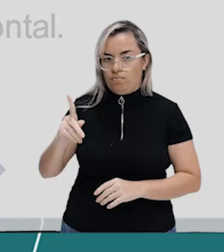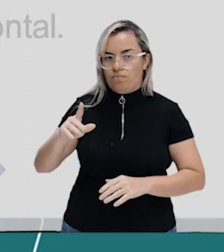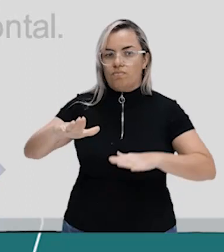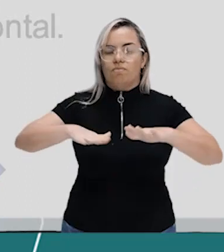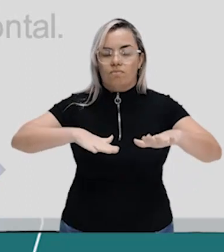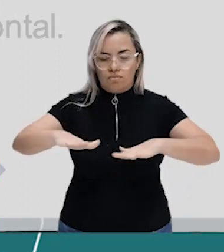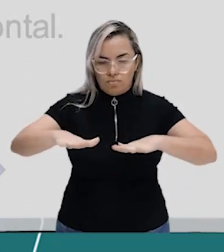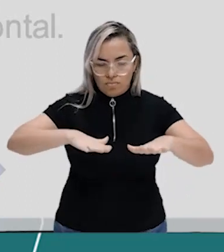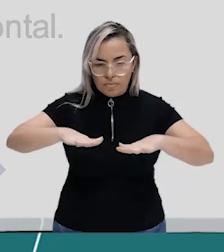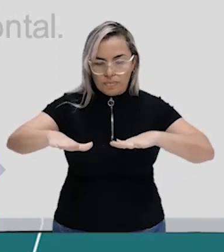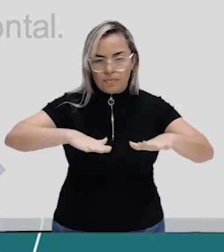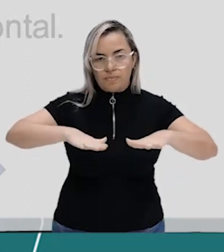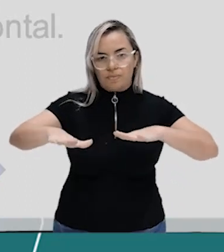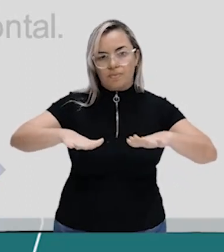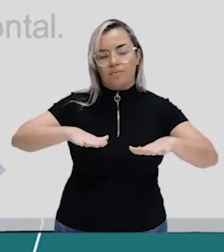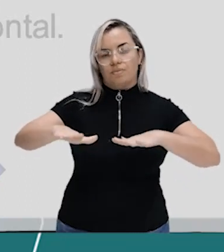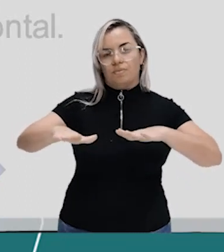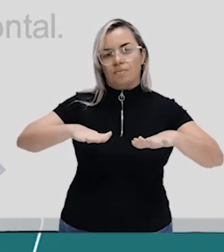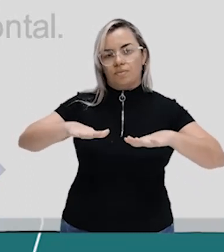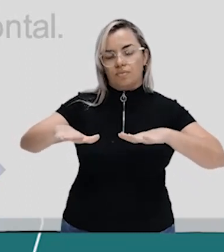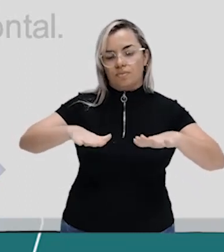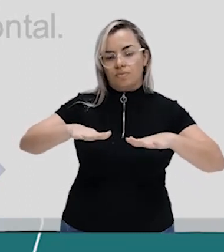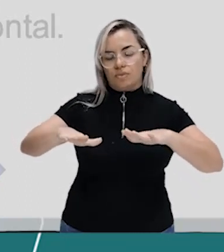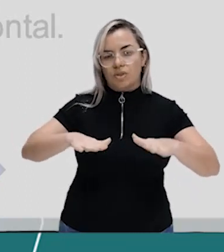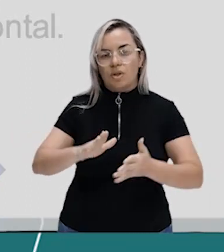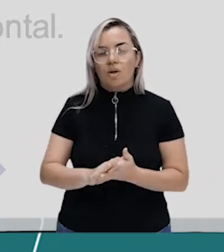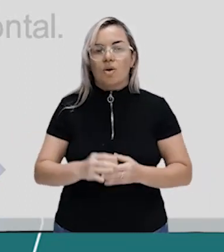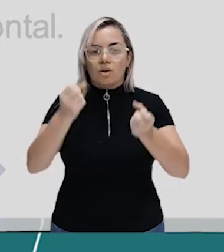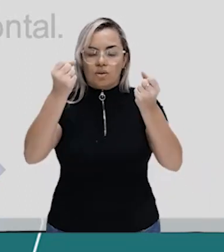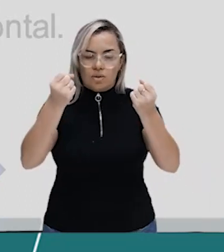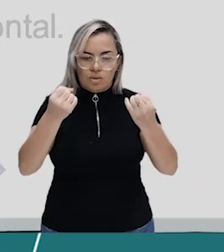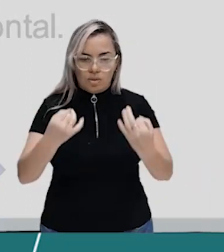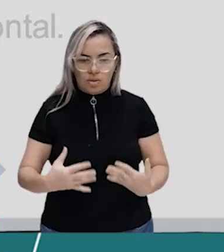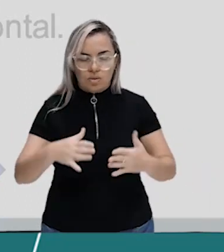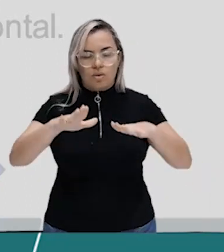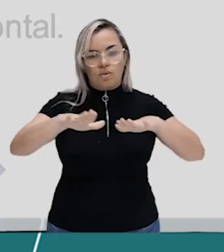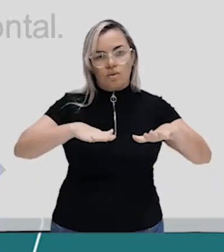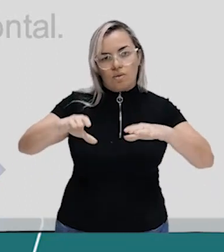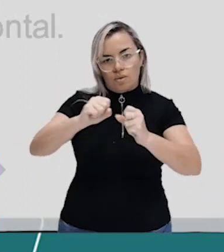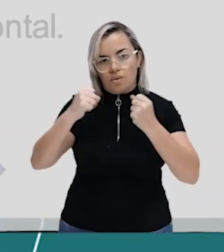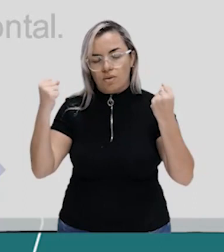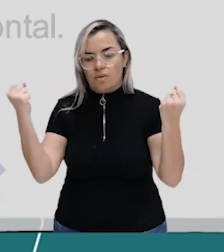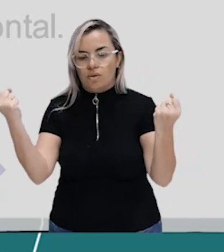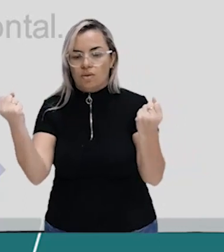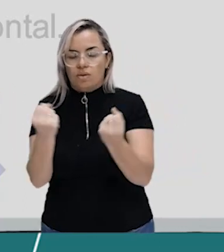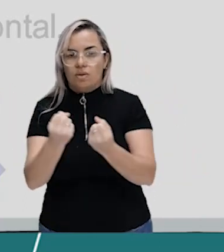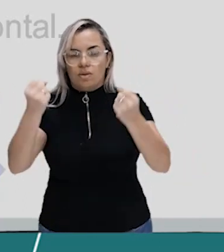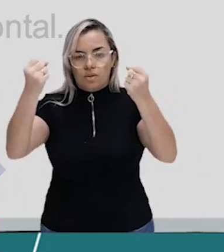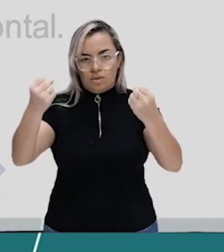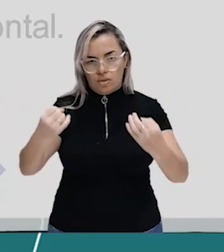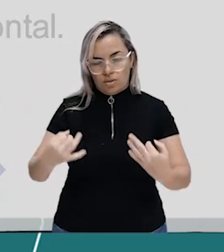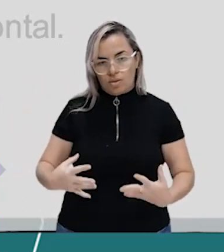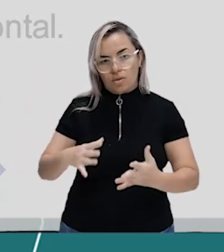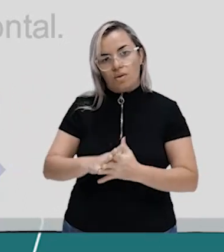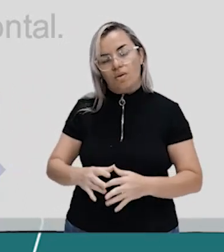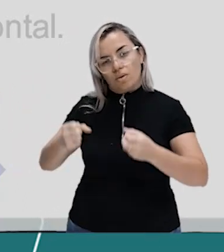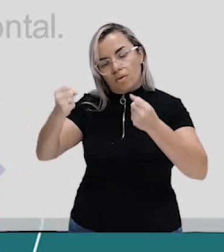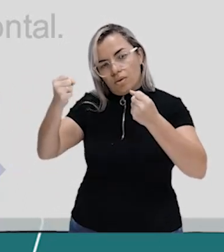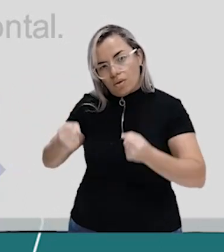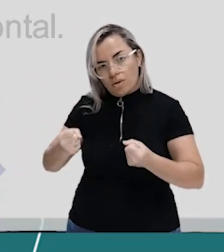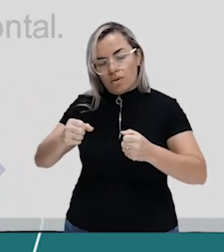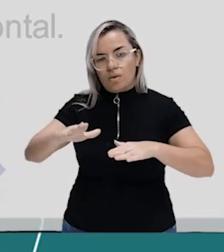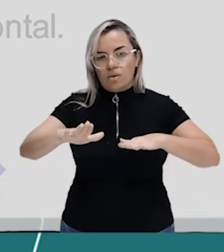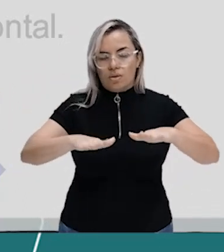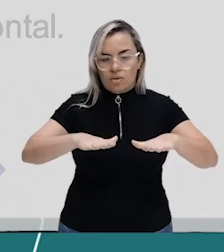Mobilidade é movimento. Quando eu falo de mobilidade social, eu falo da possibilidade de